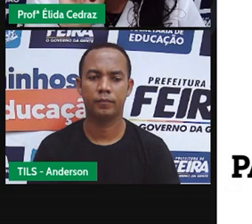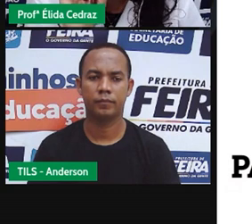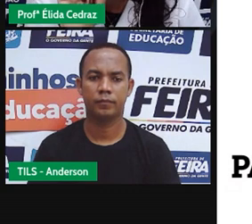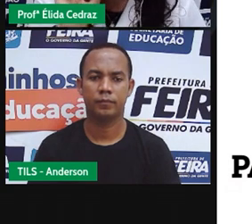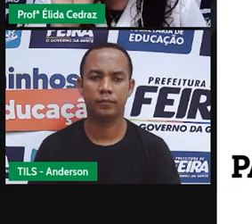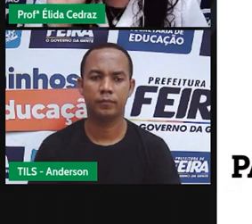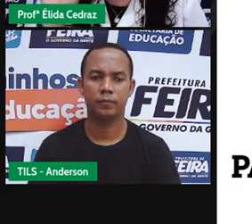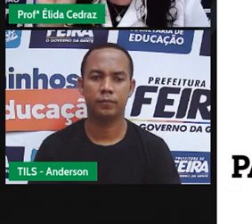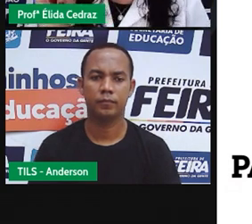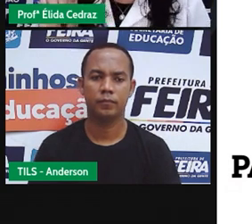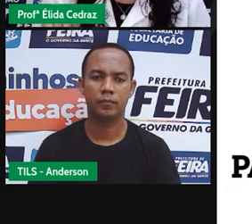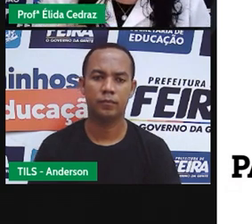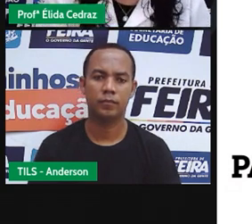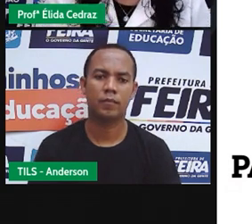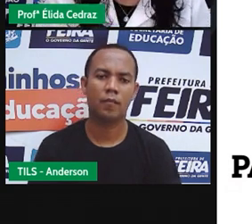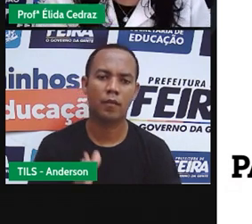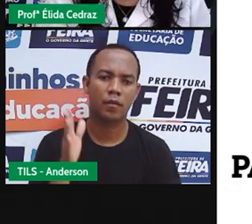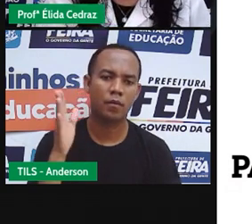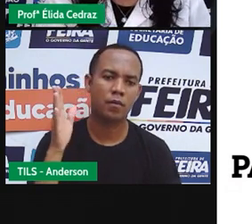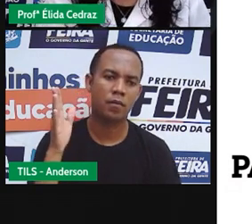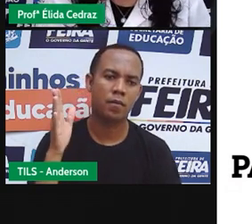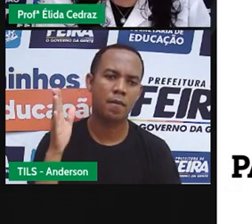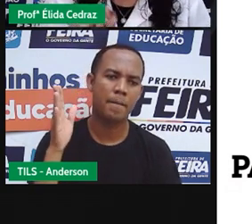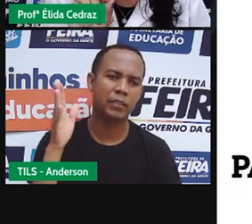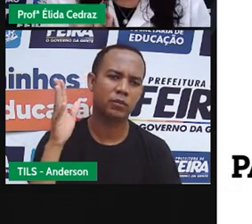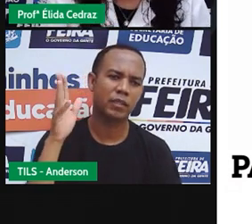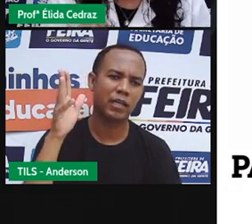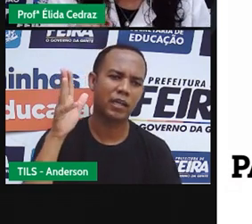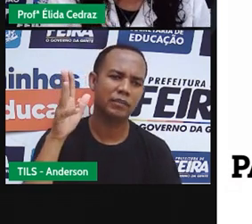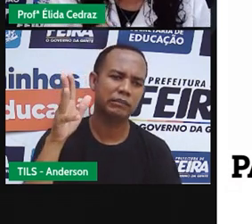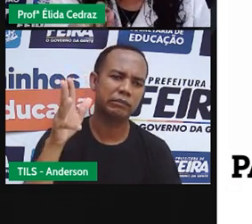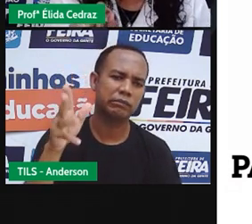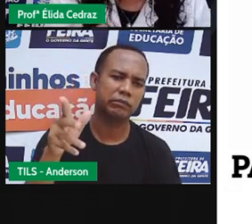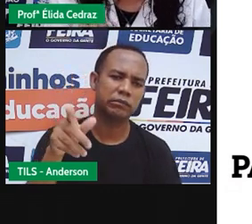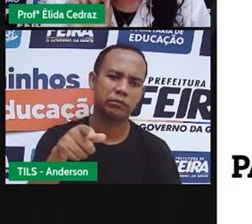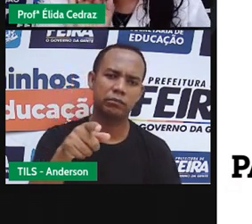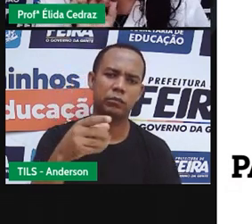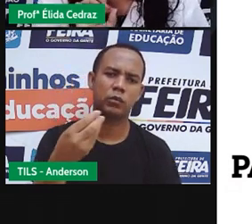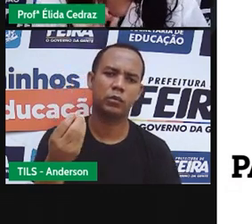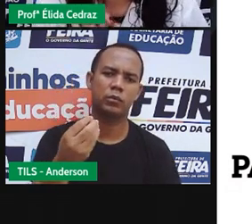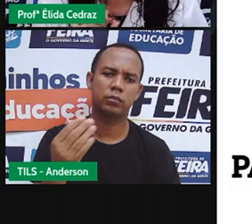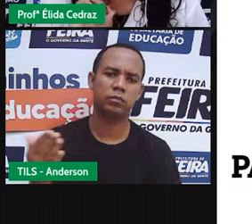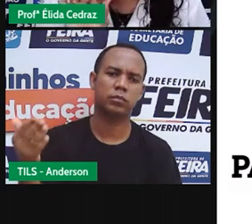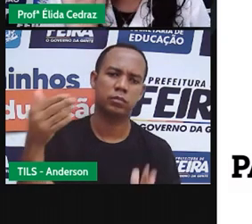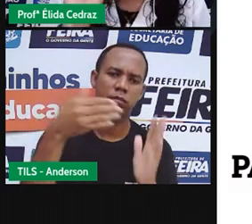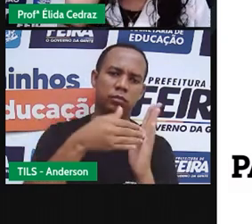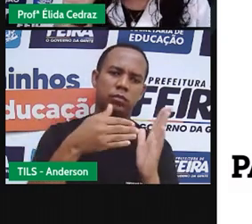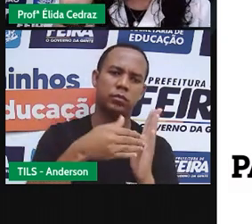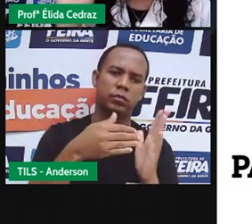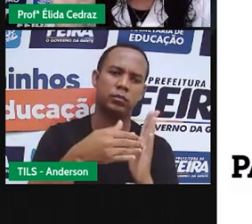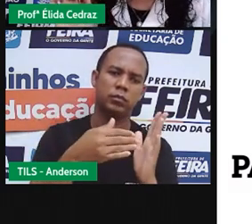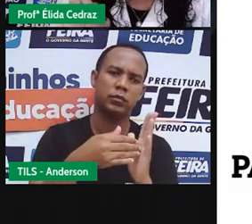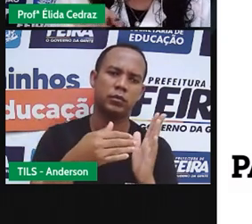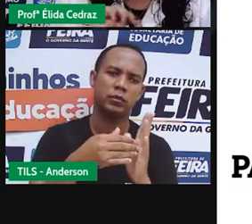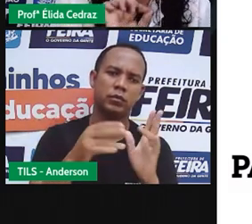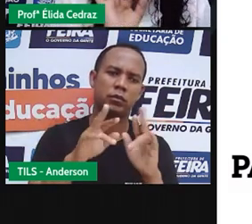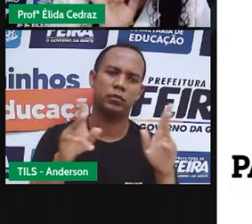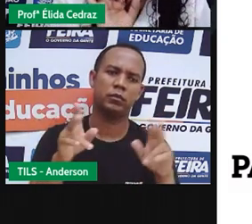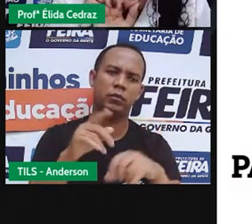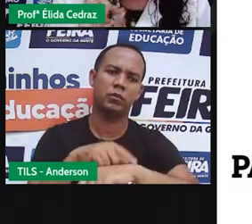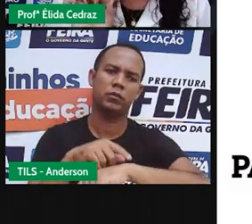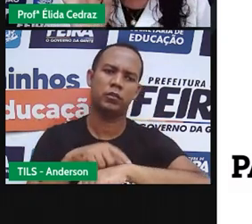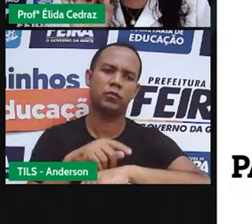da madrugada até o final, até o meio-dia, nós temos um horário